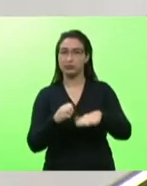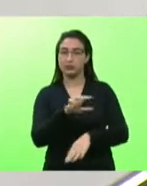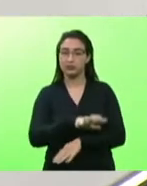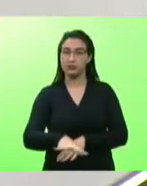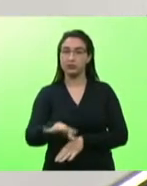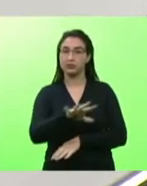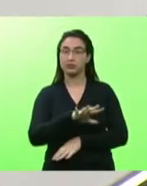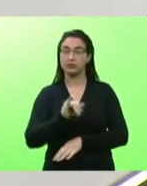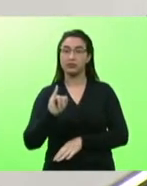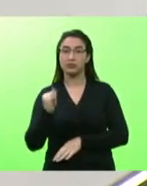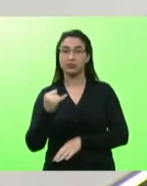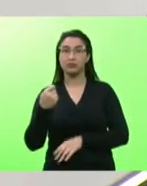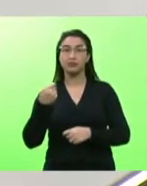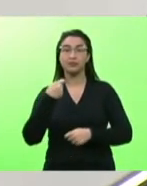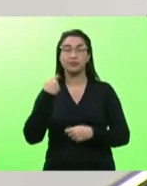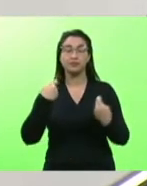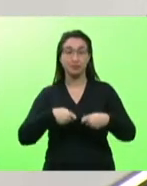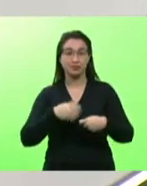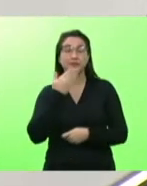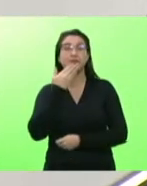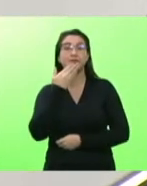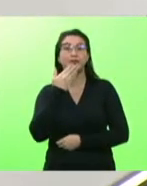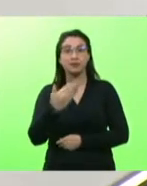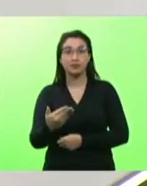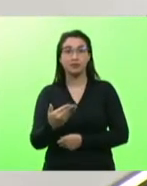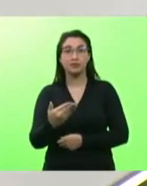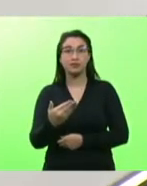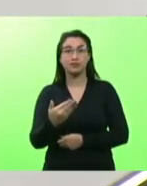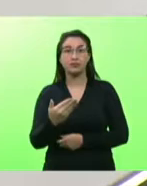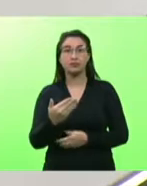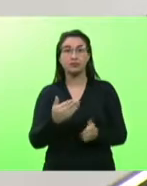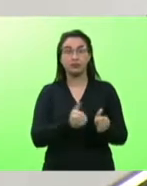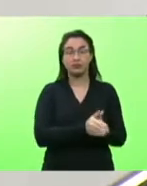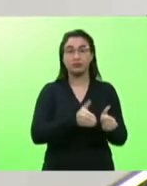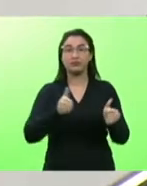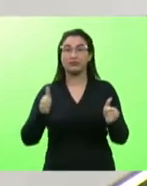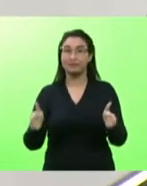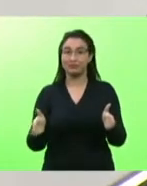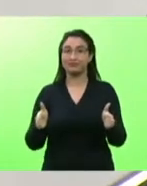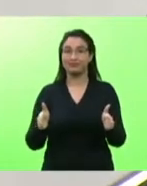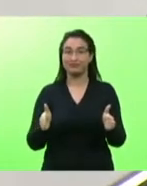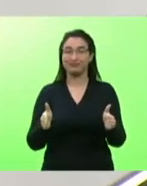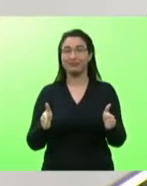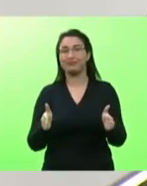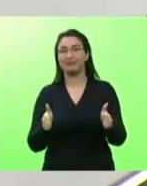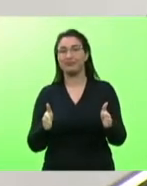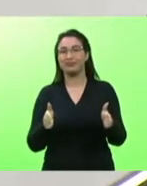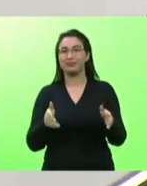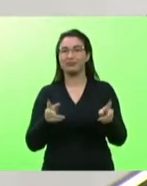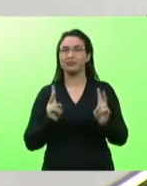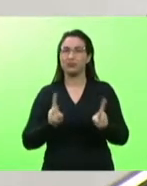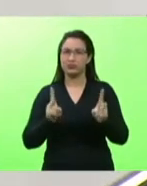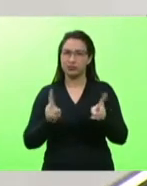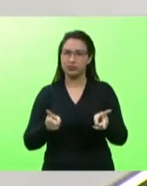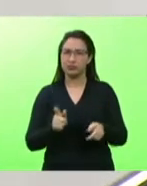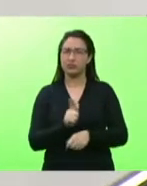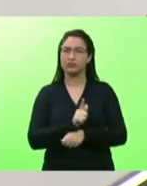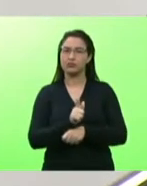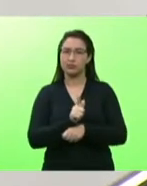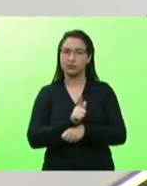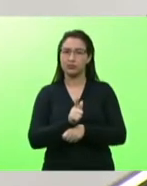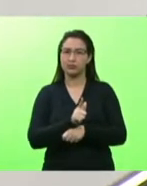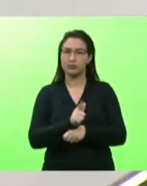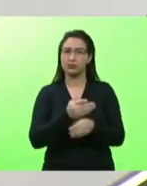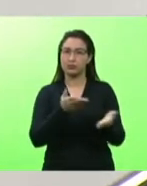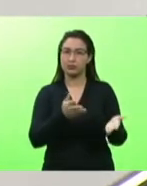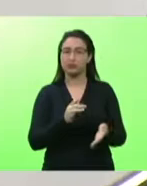pedem a prorrogação do convênio da delegação para que se mantenha o atual modelo de gestão do Porto Itajaí, que está